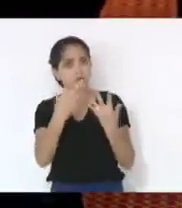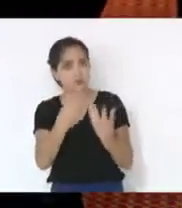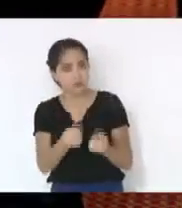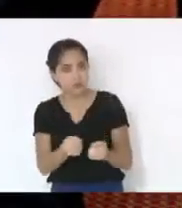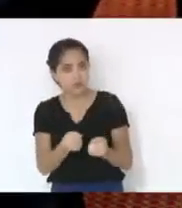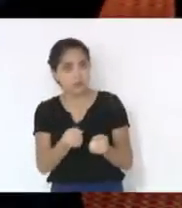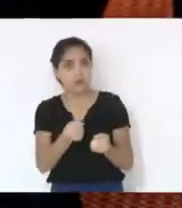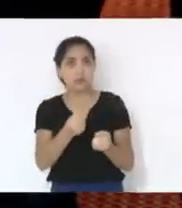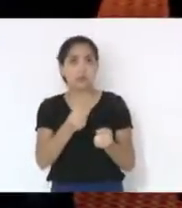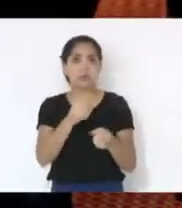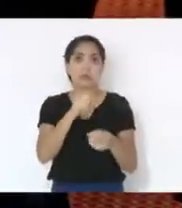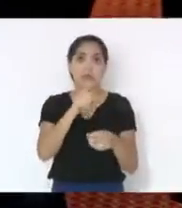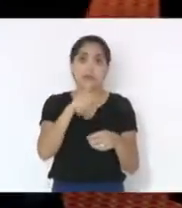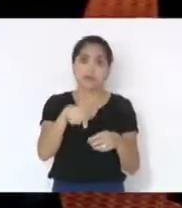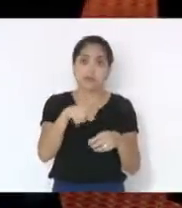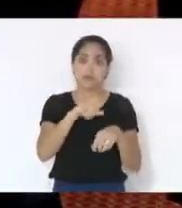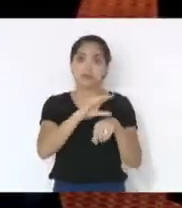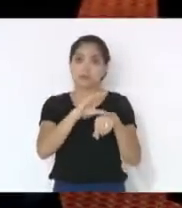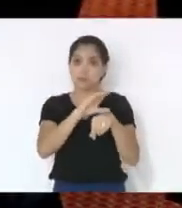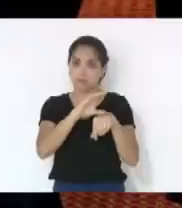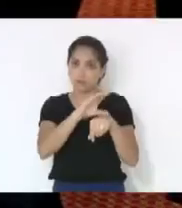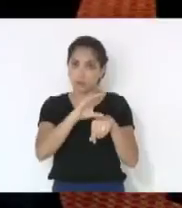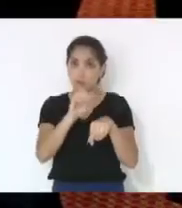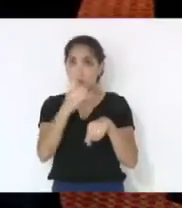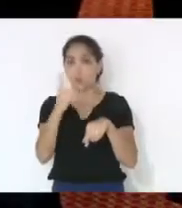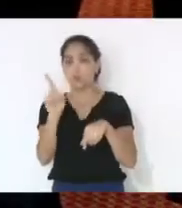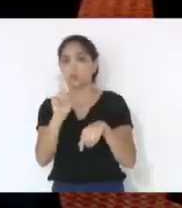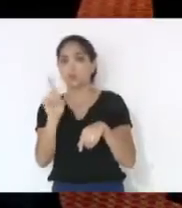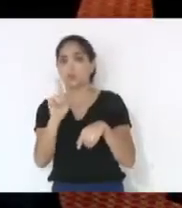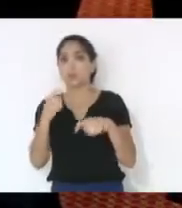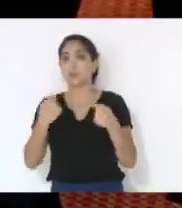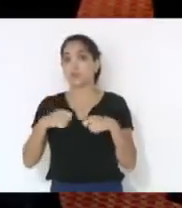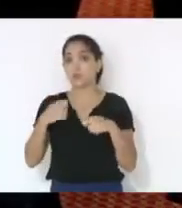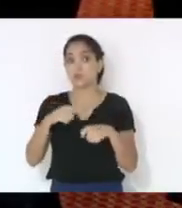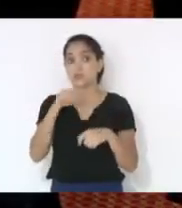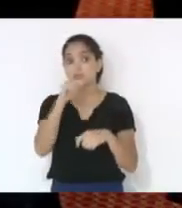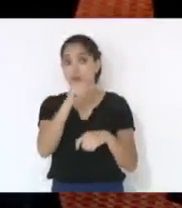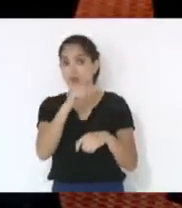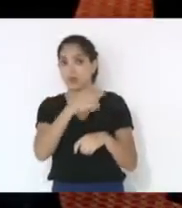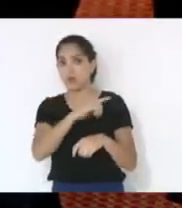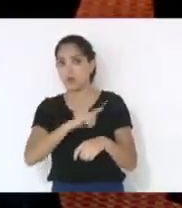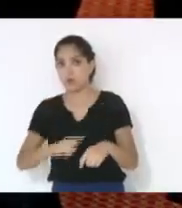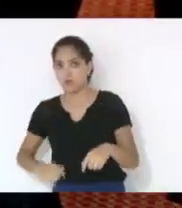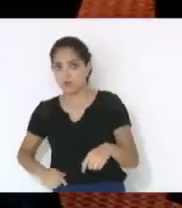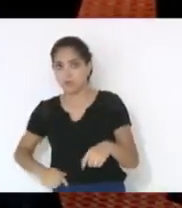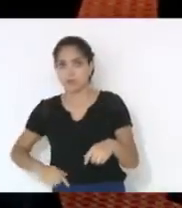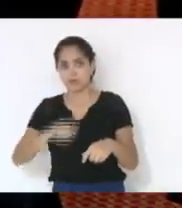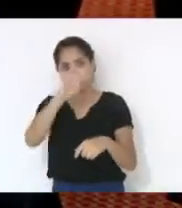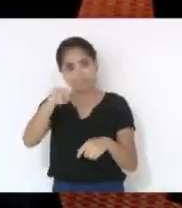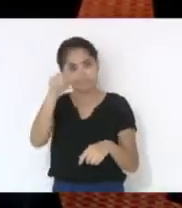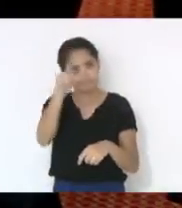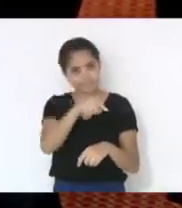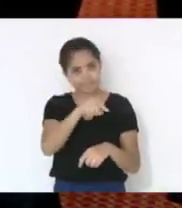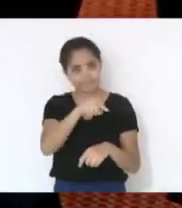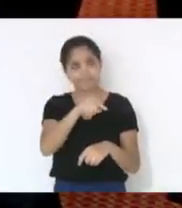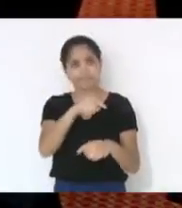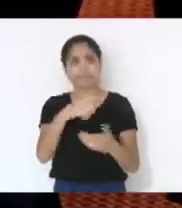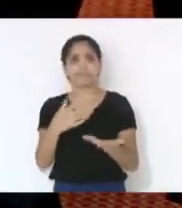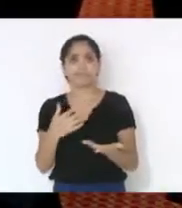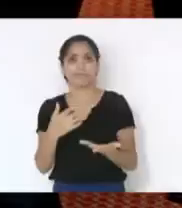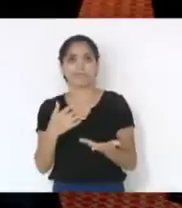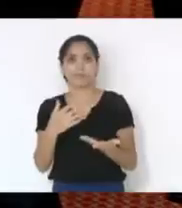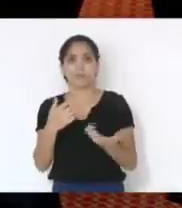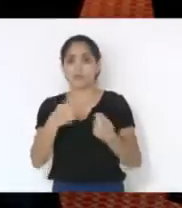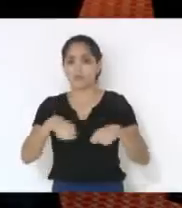ou não, precisaríamos que o governador depois vete o projeto. Para mudar para cá, não precisa